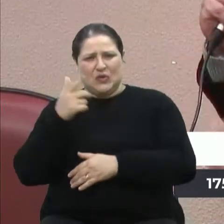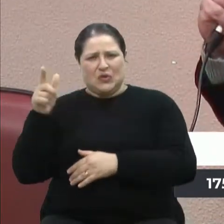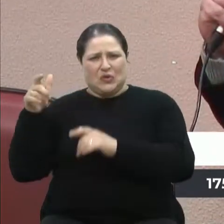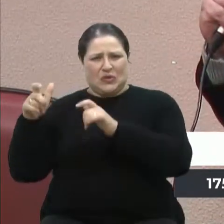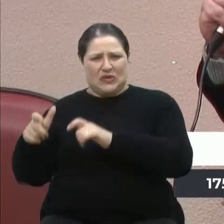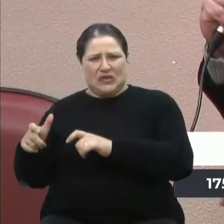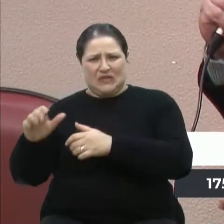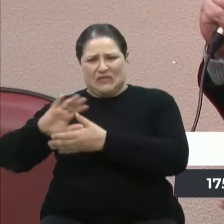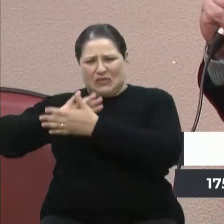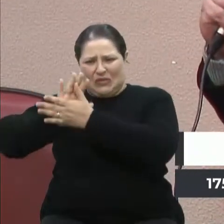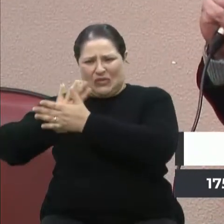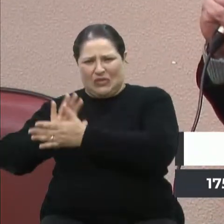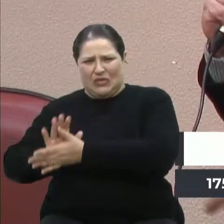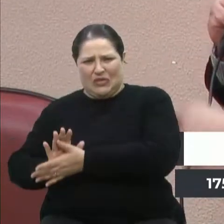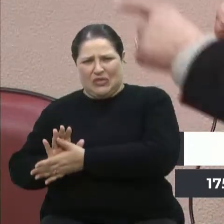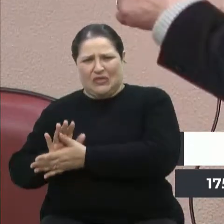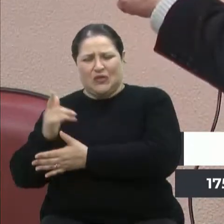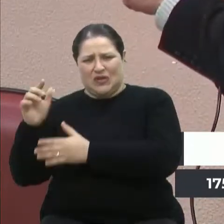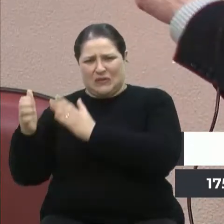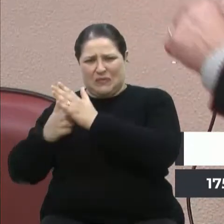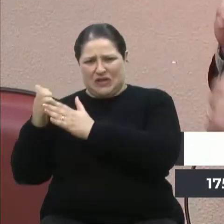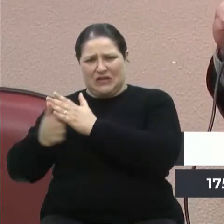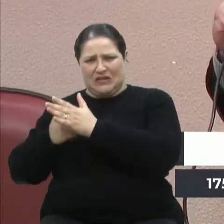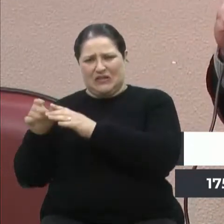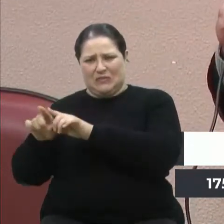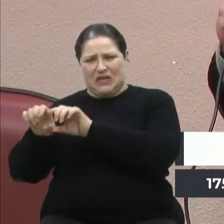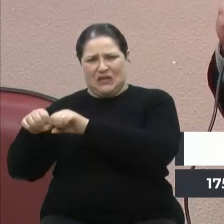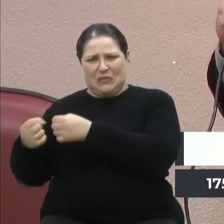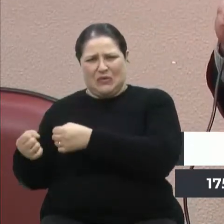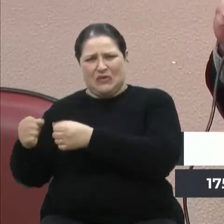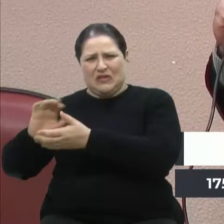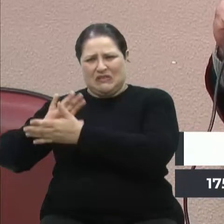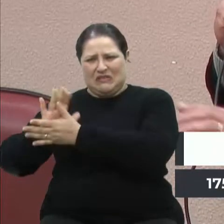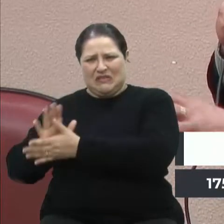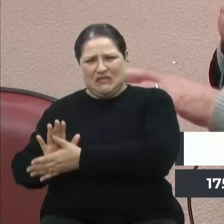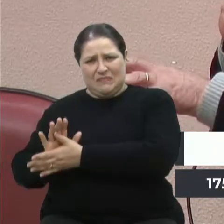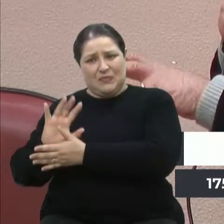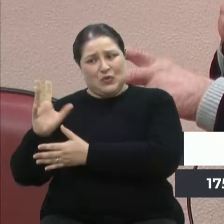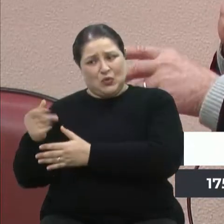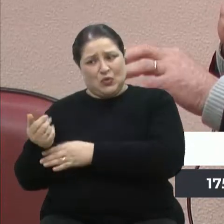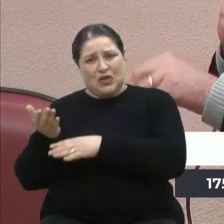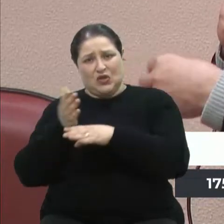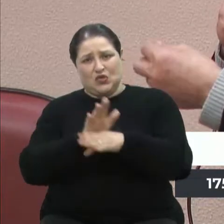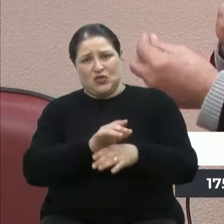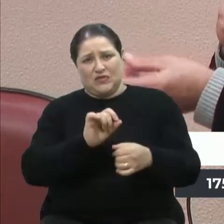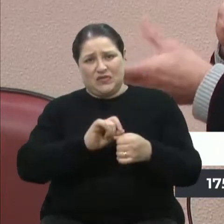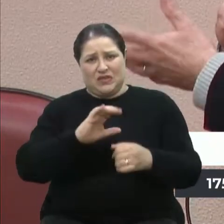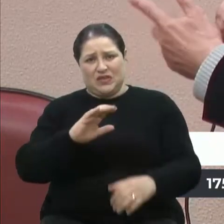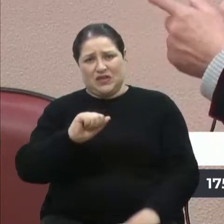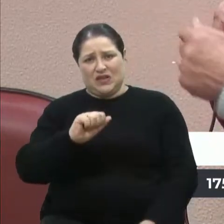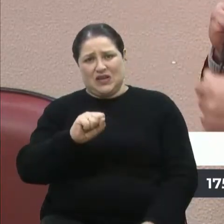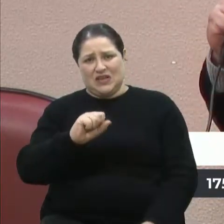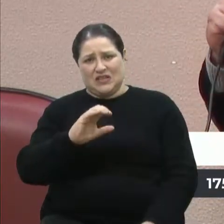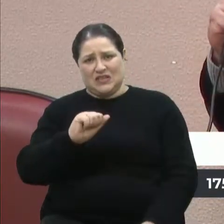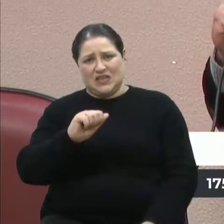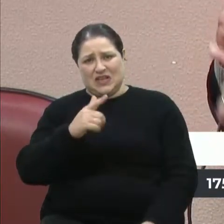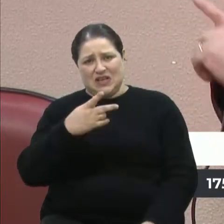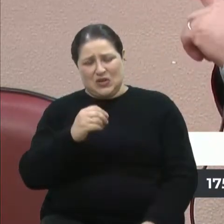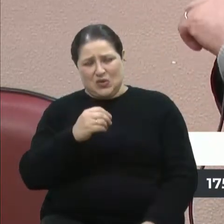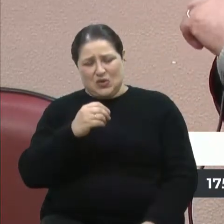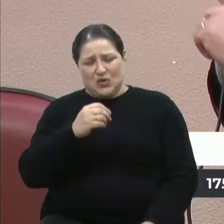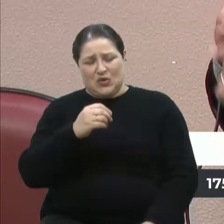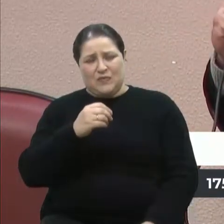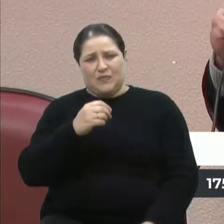tudo ali, não sei que fim teve, mas daria muito para ajudar nessa produção. Não é um cascalho, mas eu acho que ajudaria